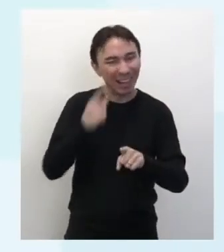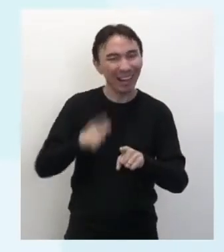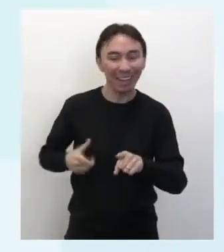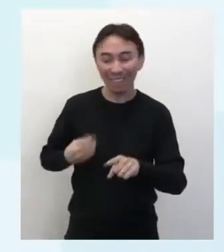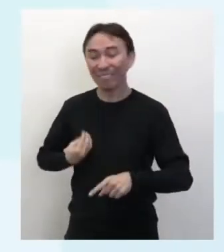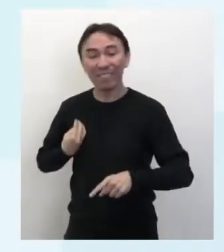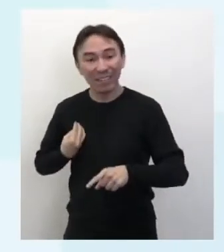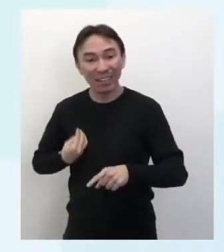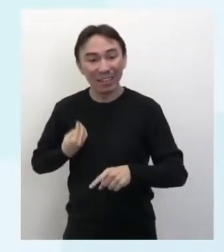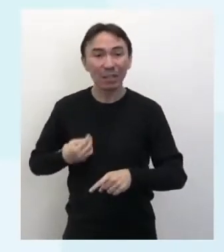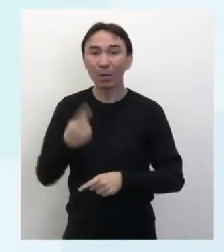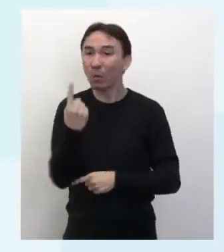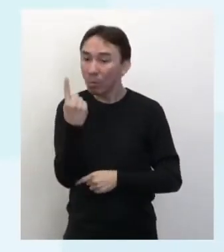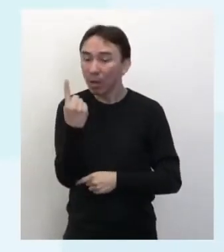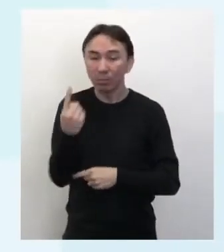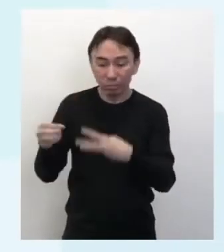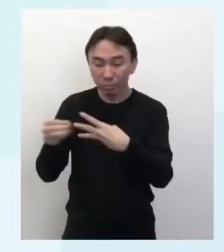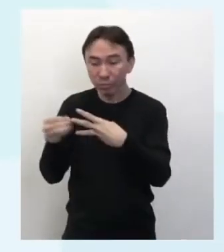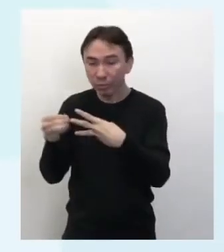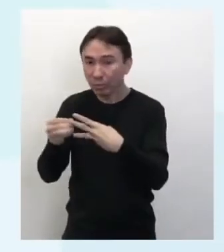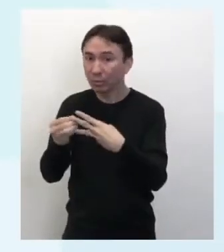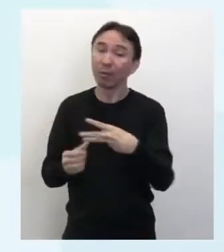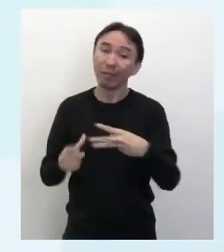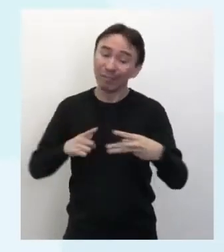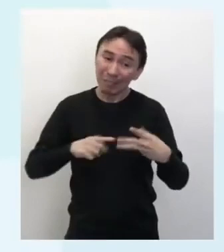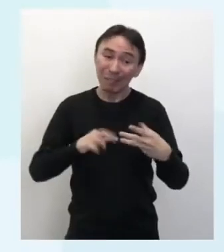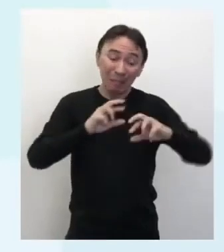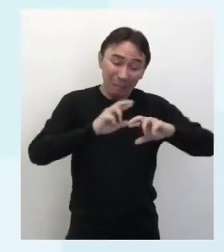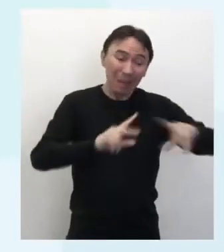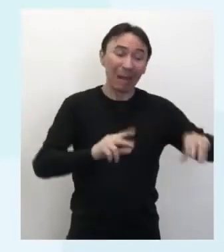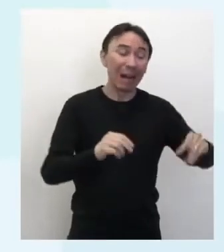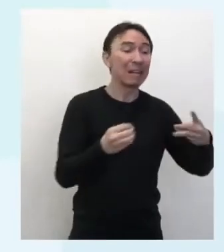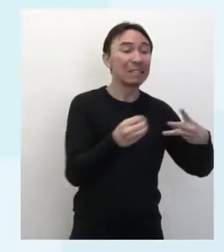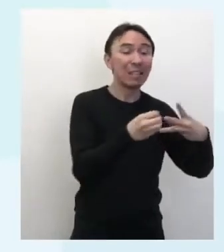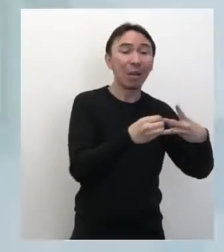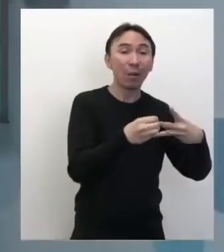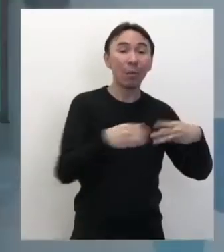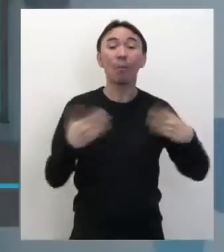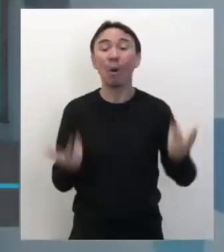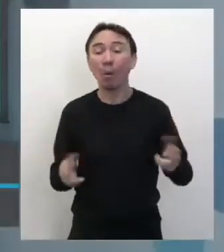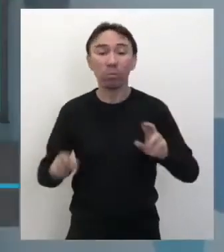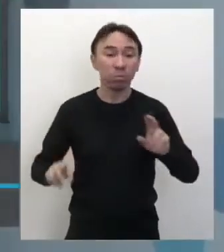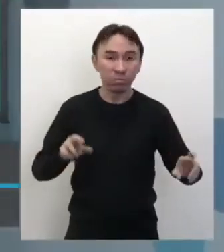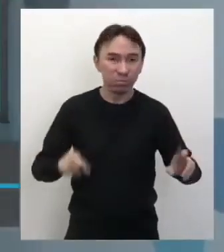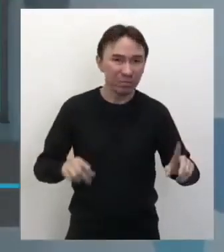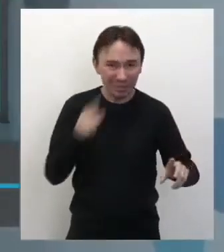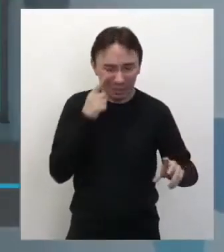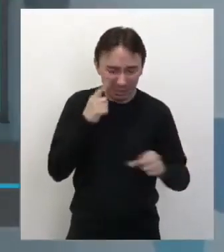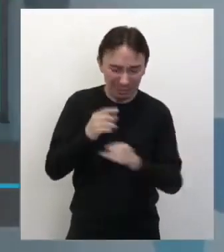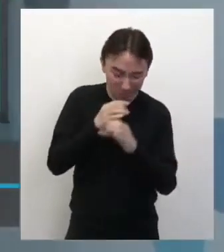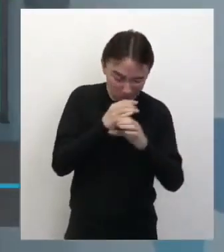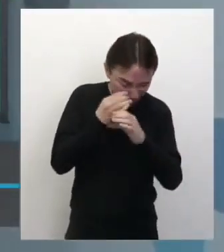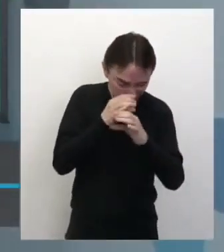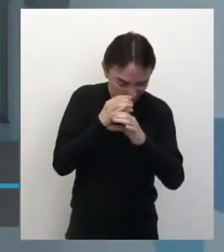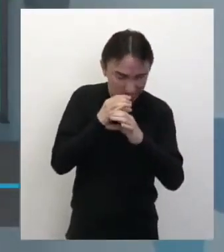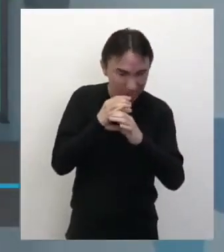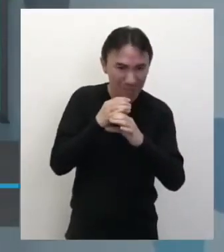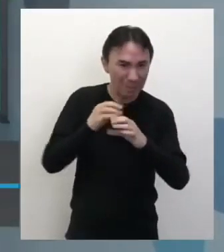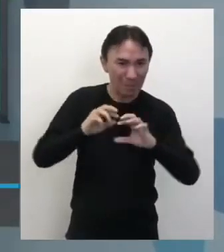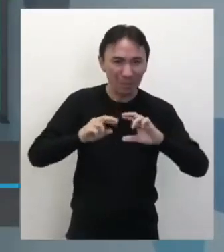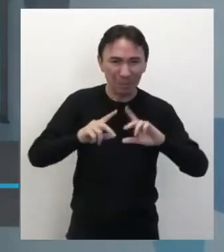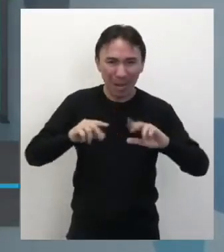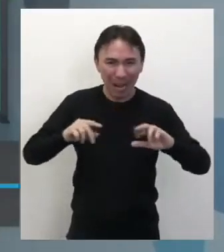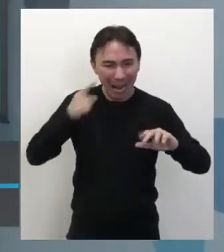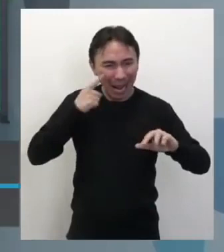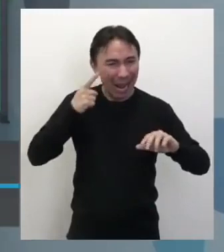observação das estruturas microscópicas. Então, hoje a gente vai introduzir aí este assunto, né? Na semana passada a gente